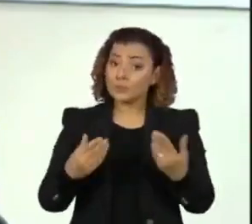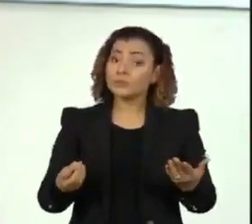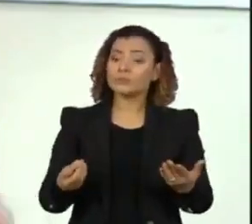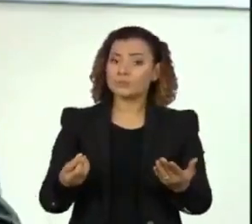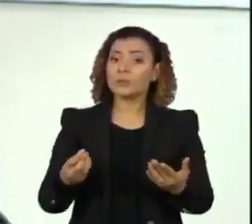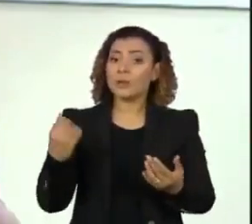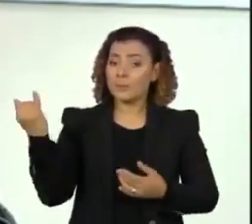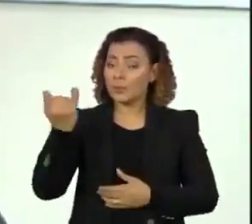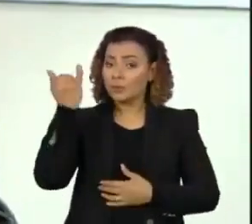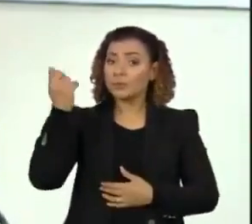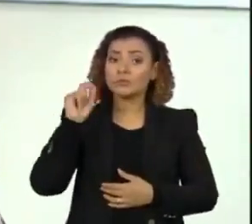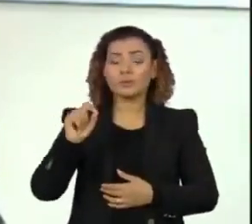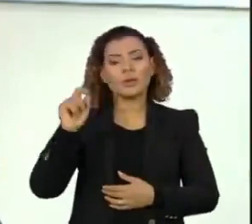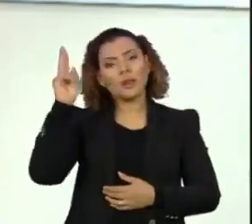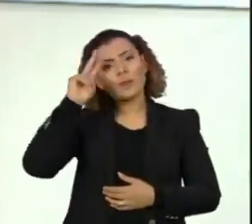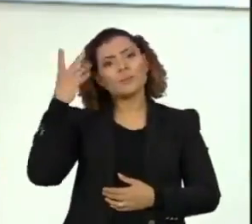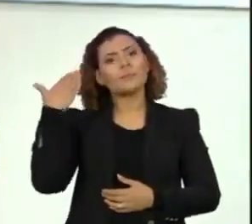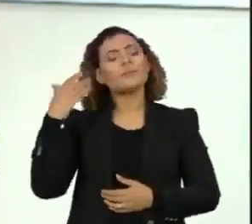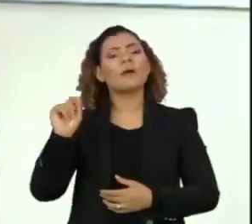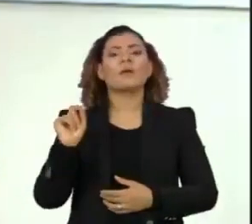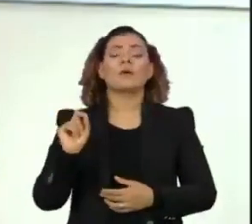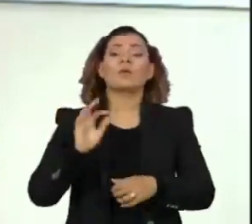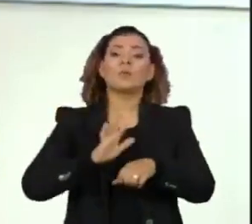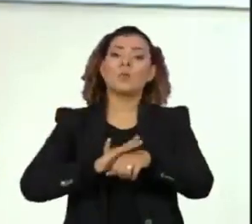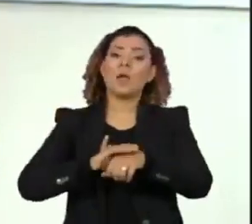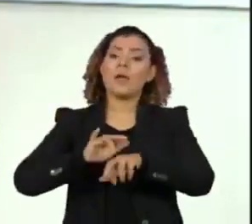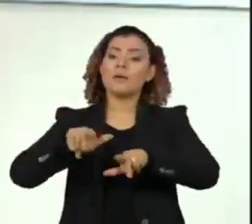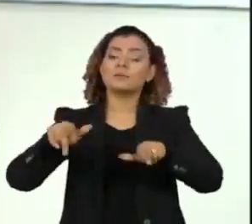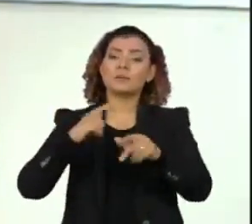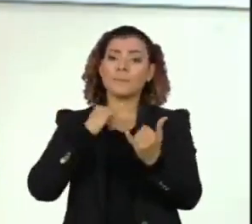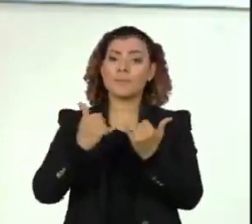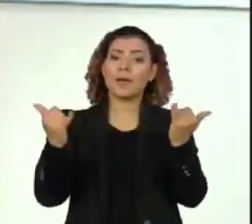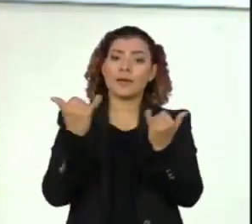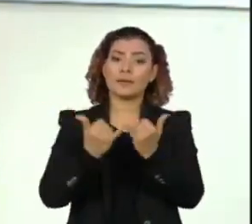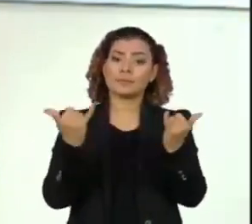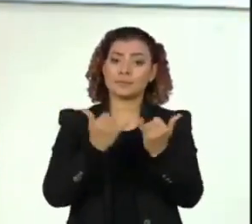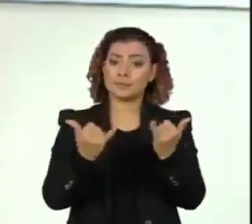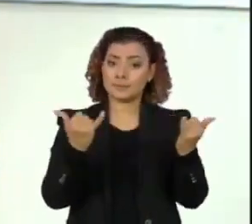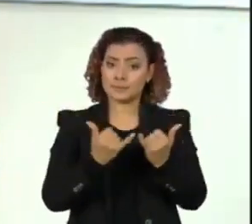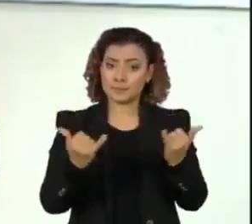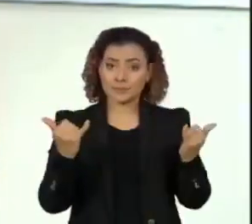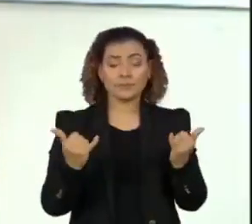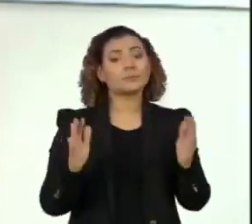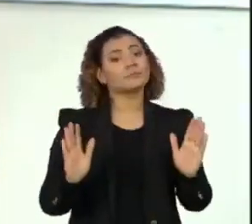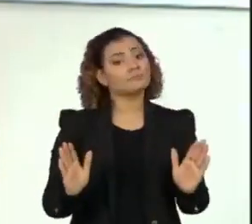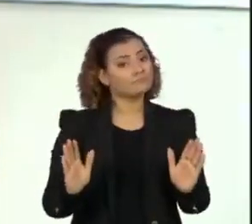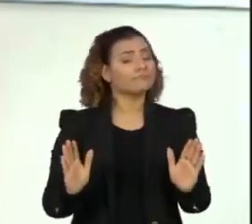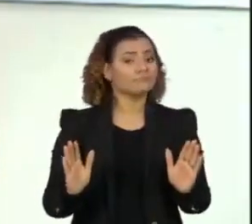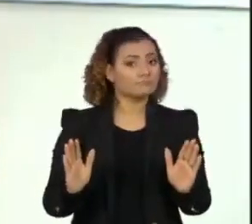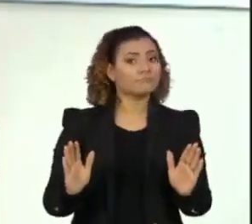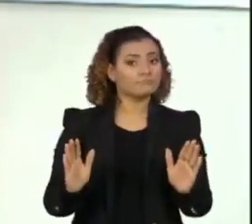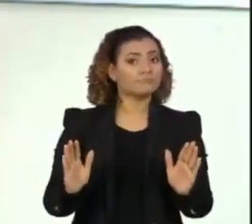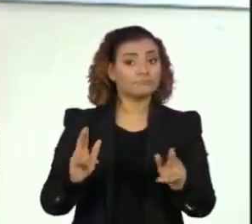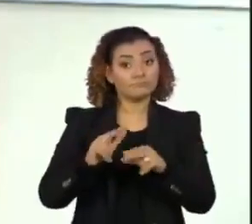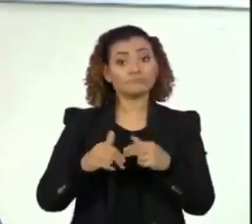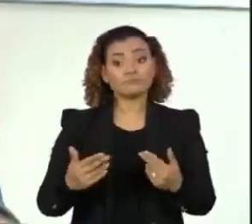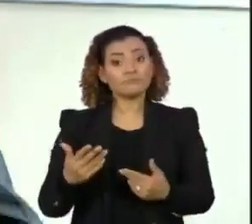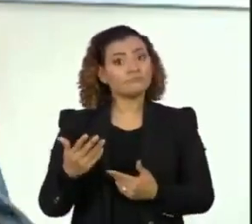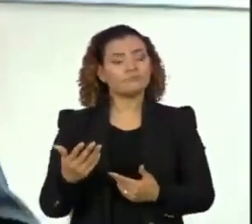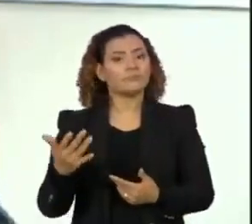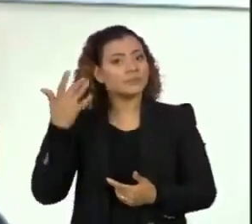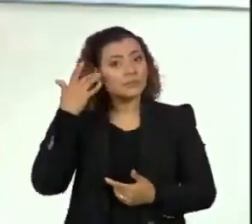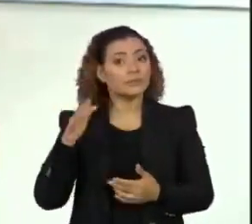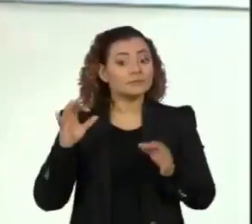lembrar que são doenças que têm manifestações, muitas vezes, similares e que não seria um cenário